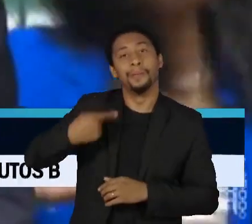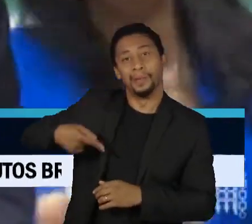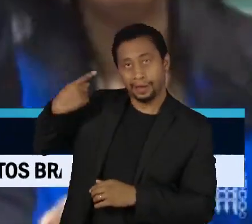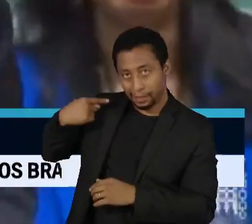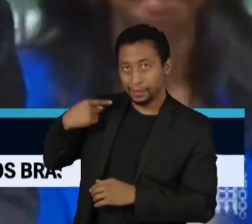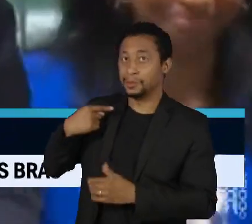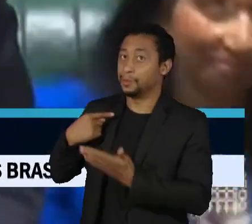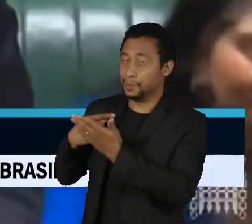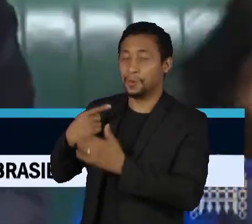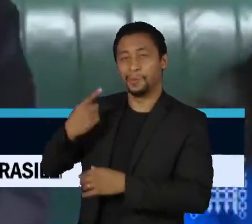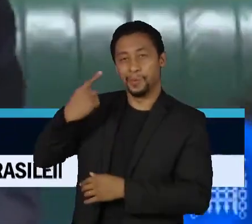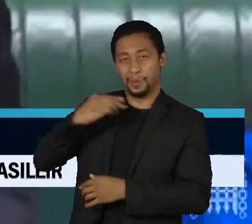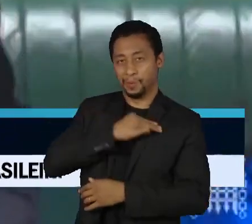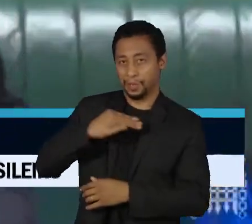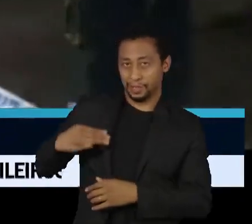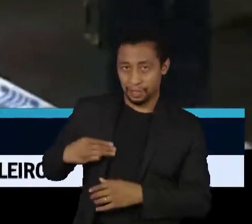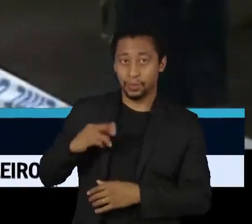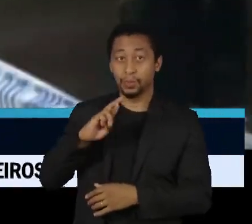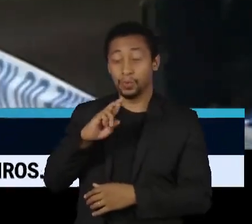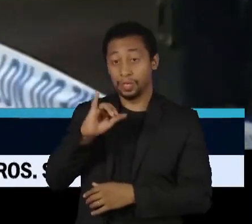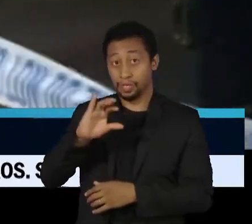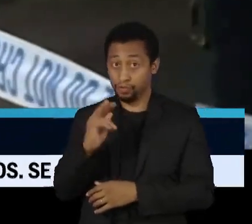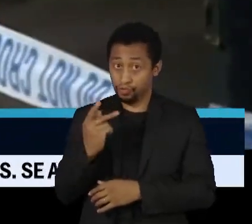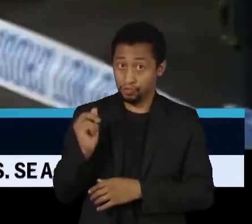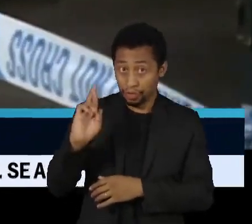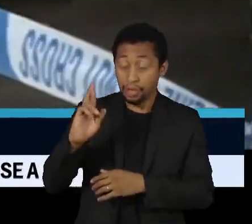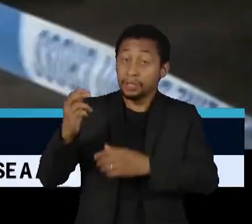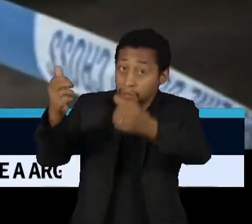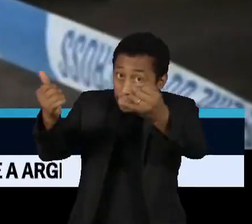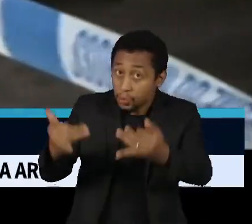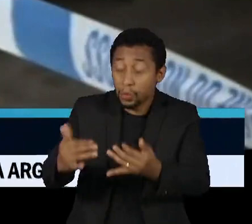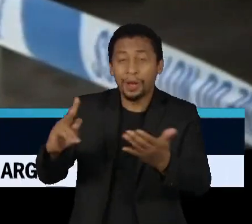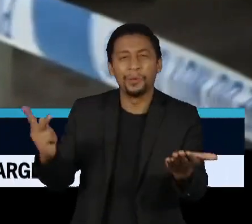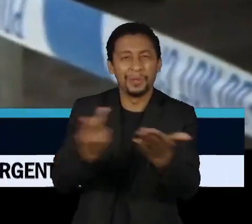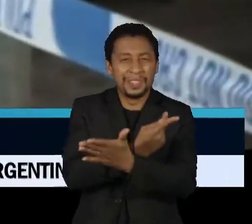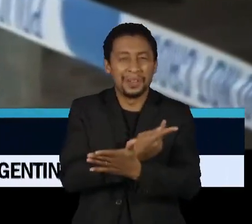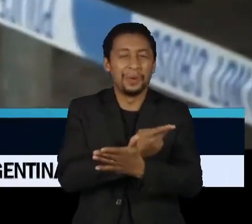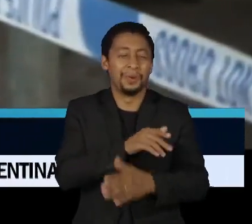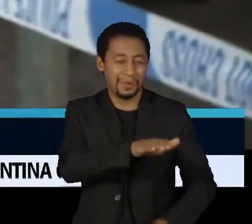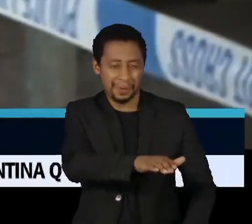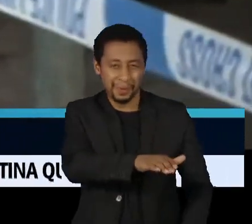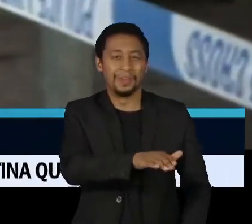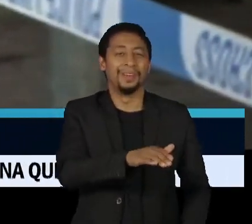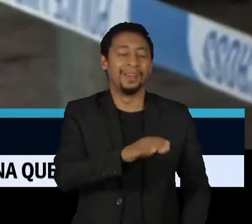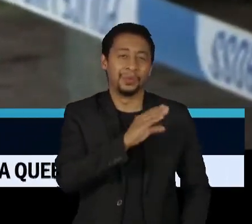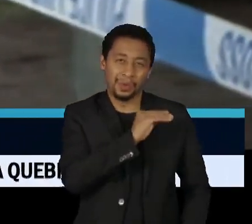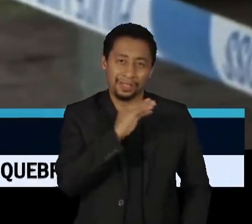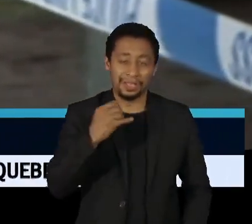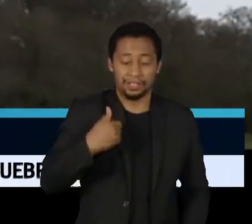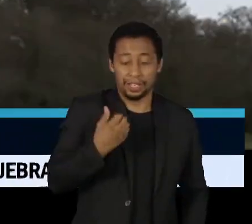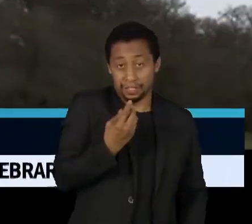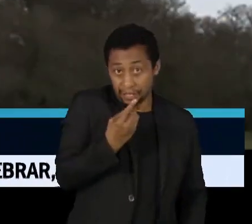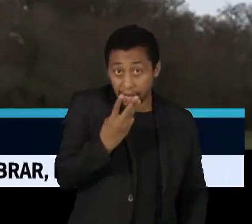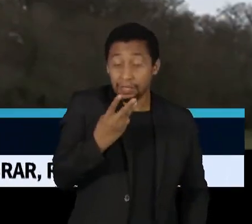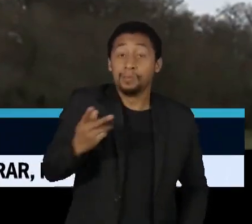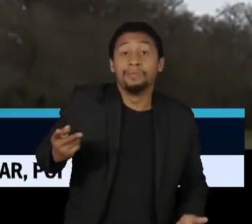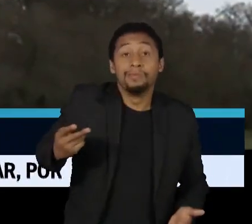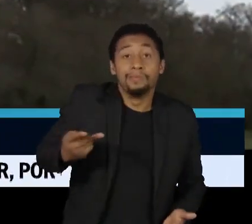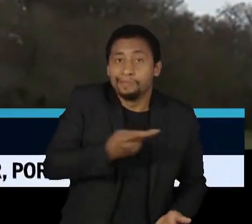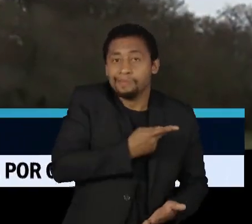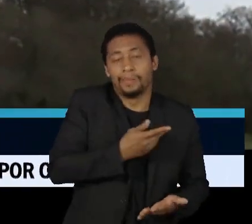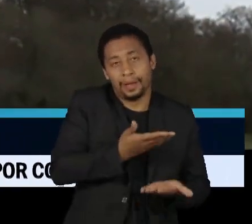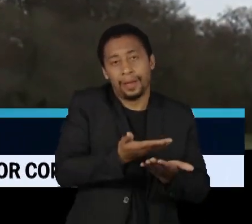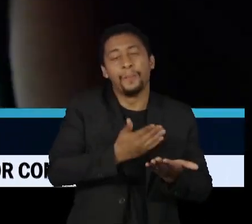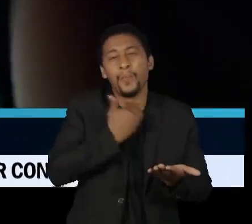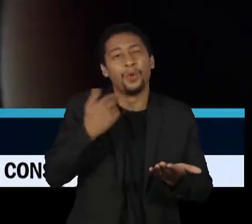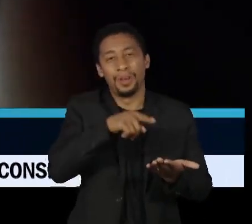Sunak, foi lembrado por um parlamentar sobre a morte a facadas de um adolescente de 13 anos. Crime cometido por outros dois garotos